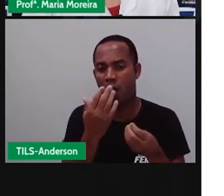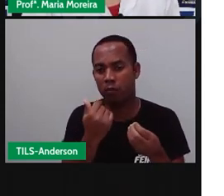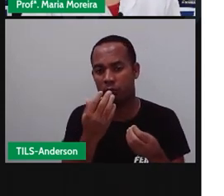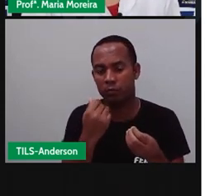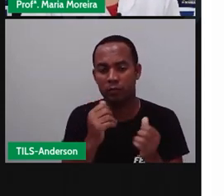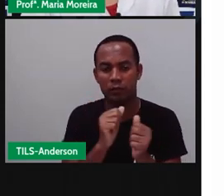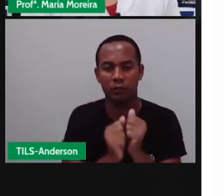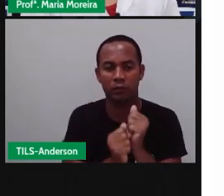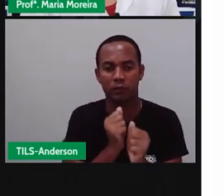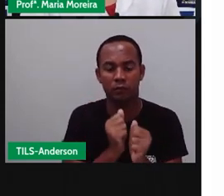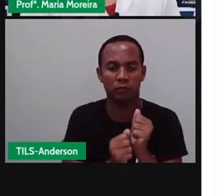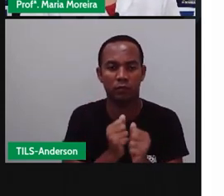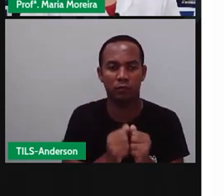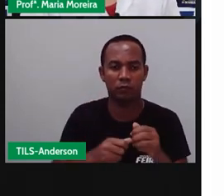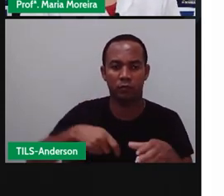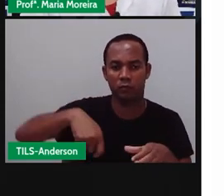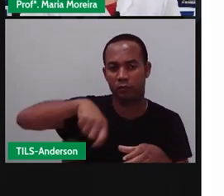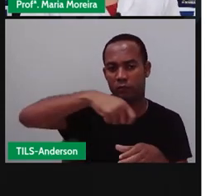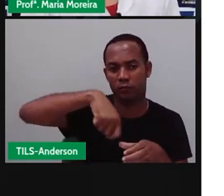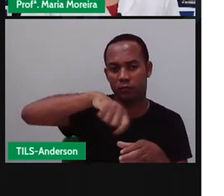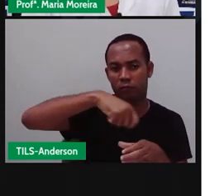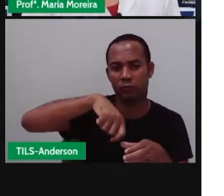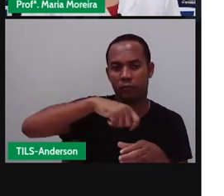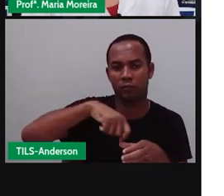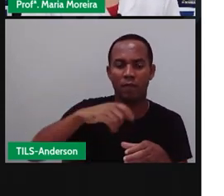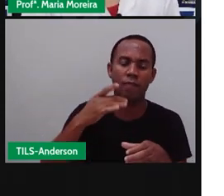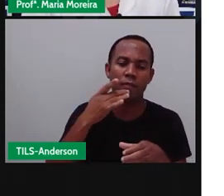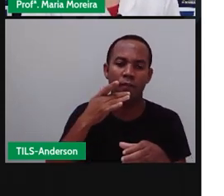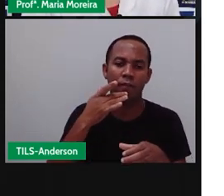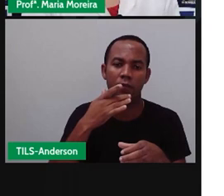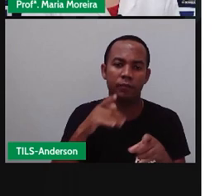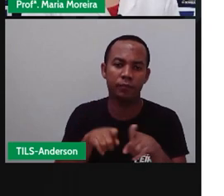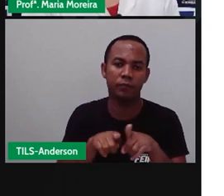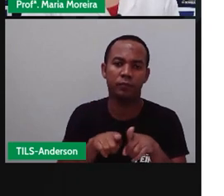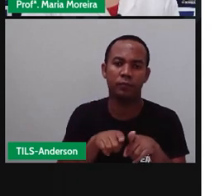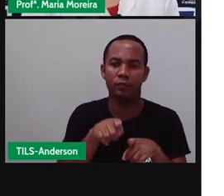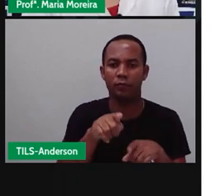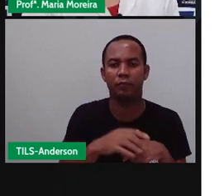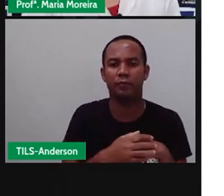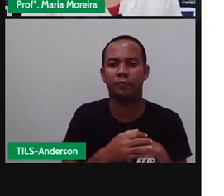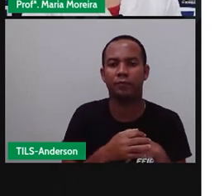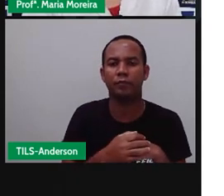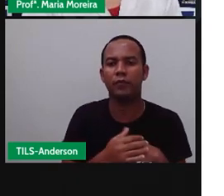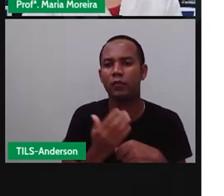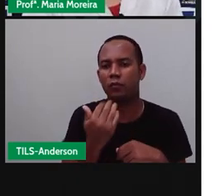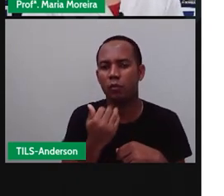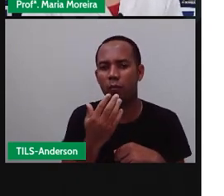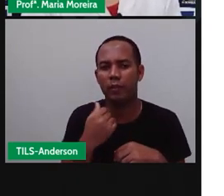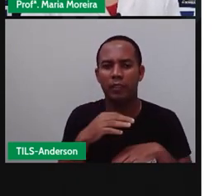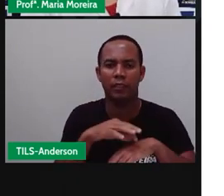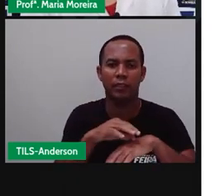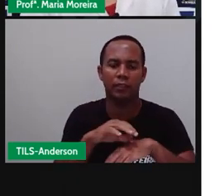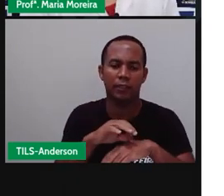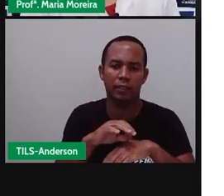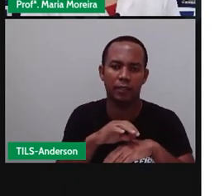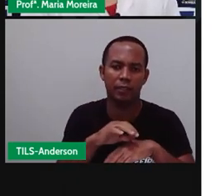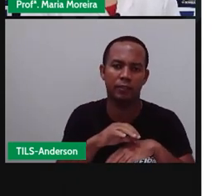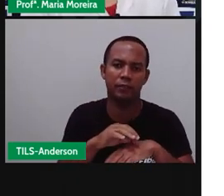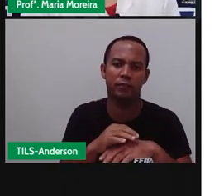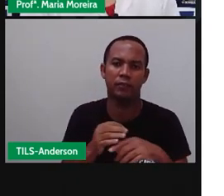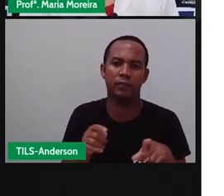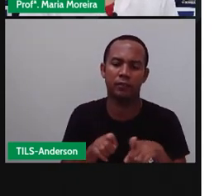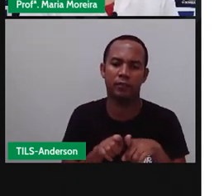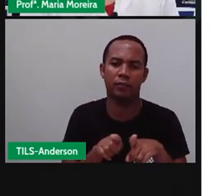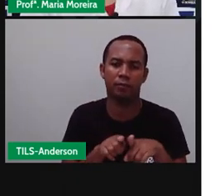arroz. O caldo de feijão, o revirado cuiabano, que é uma espécie de cozido de carne, a paçoca de